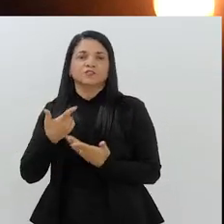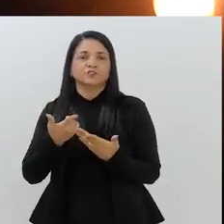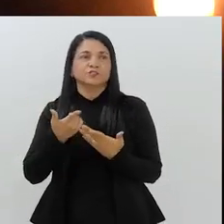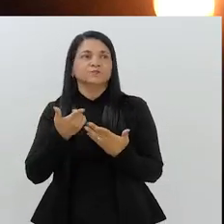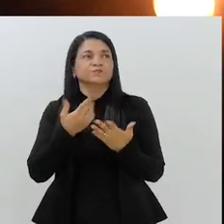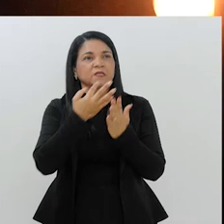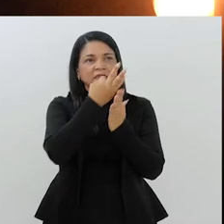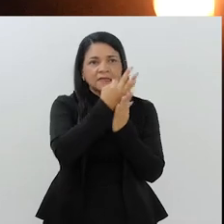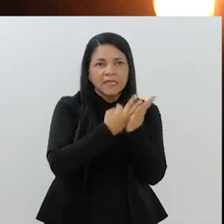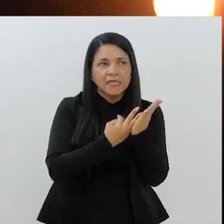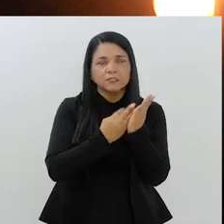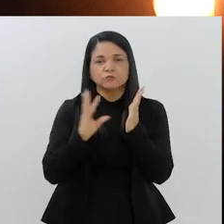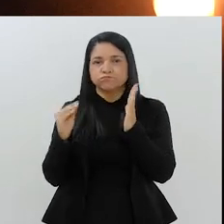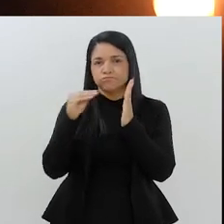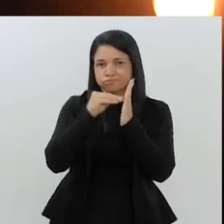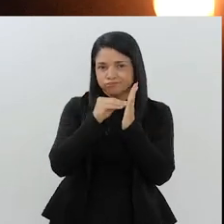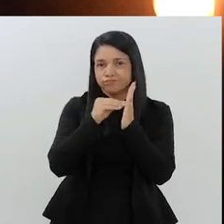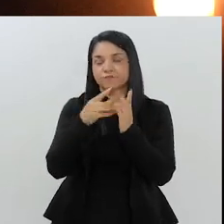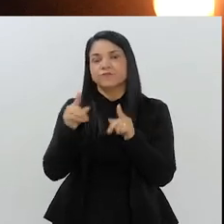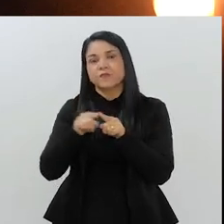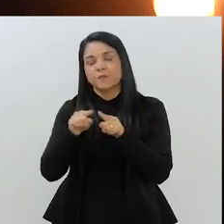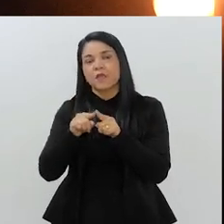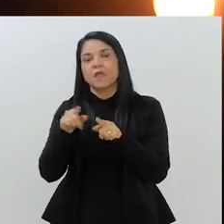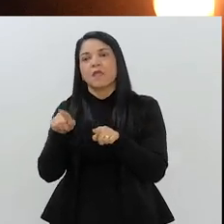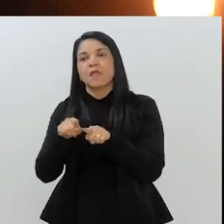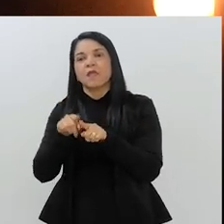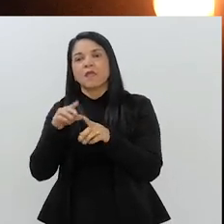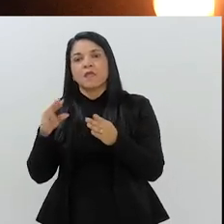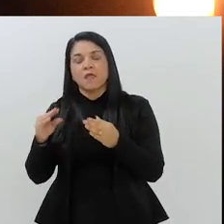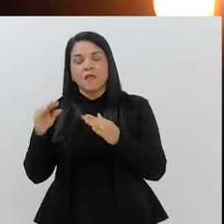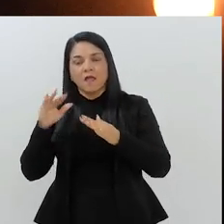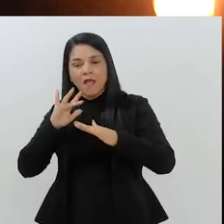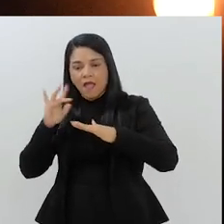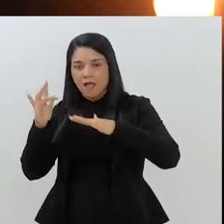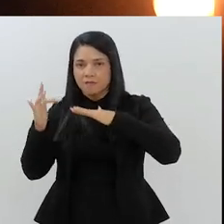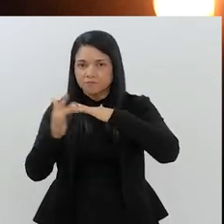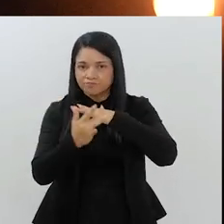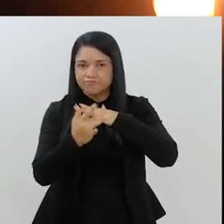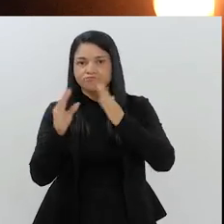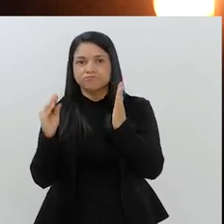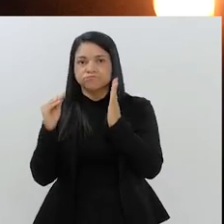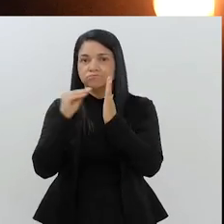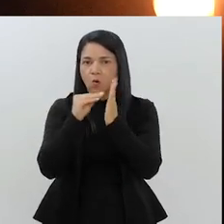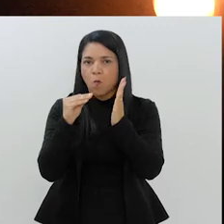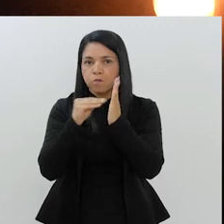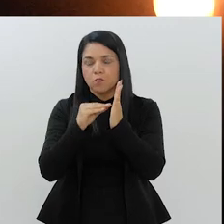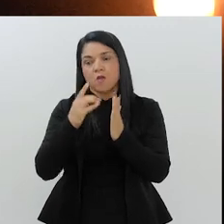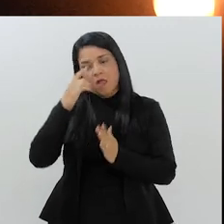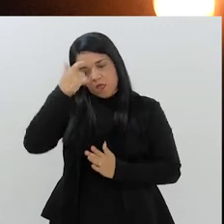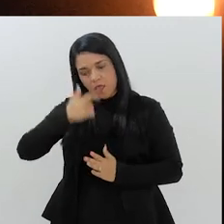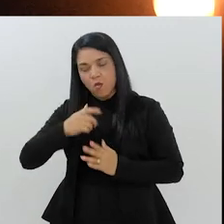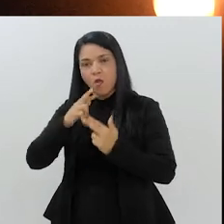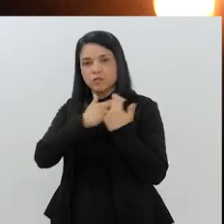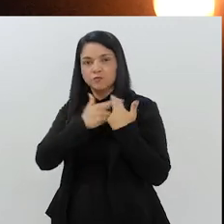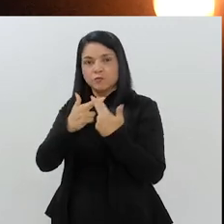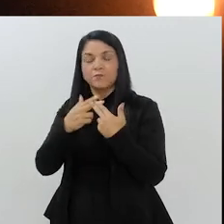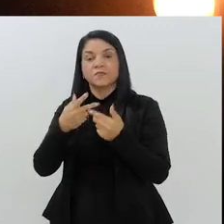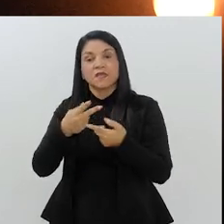mesquita, por exemplo, a produção de textos para o site, as redes sociais, alimentares, redes sociais da mesquita,